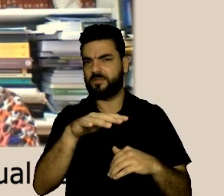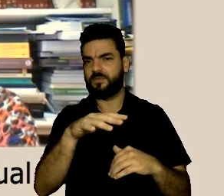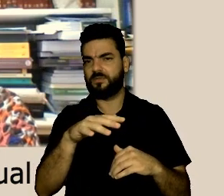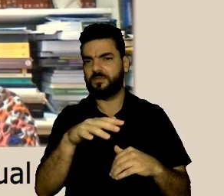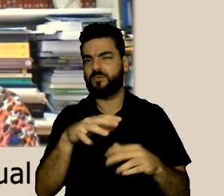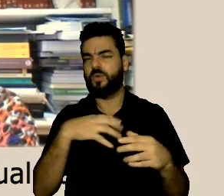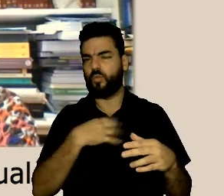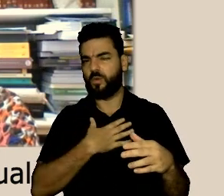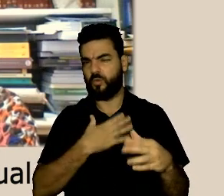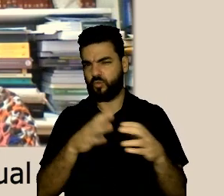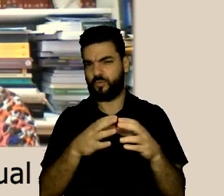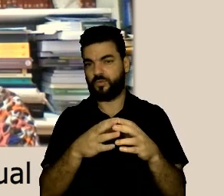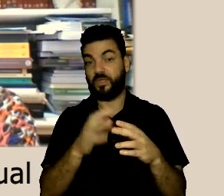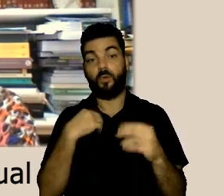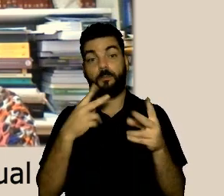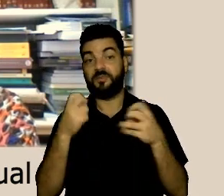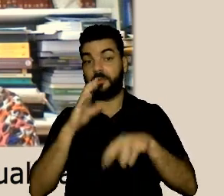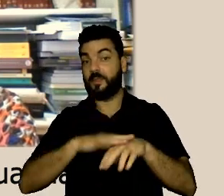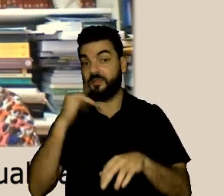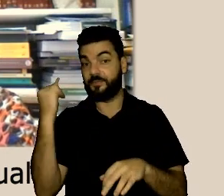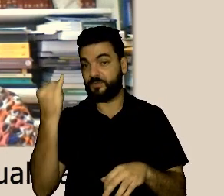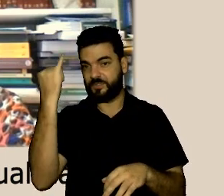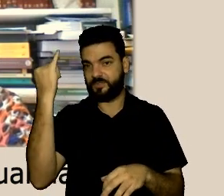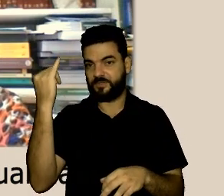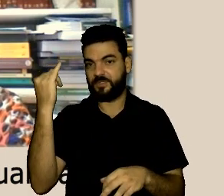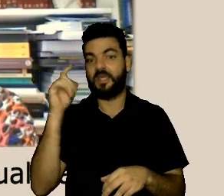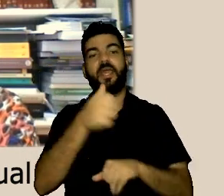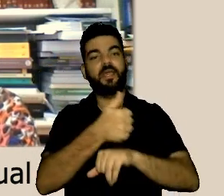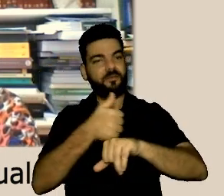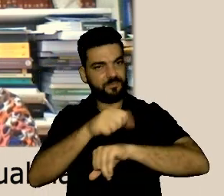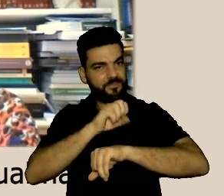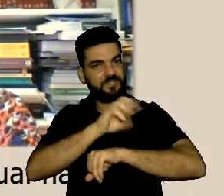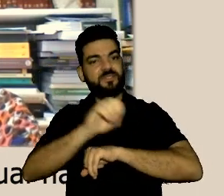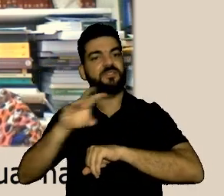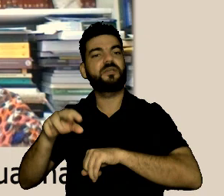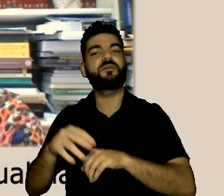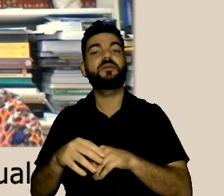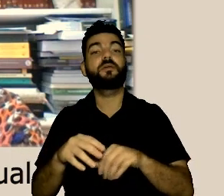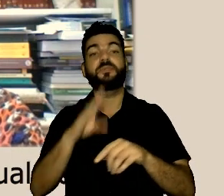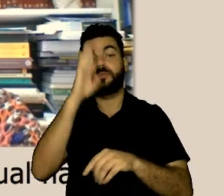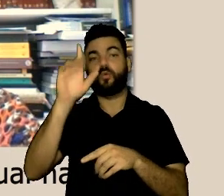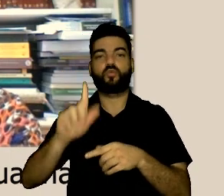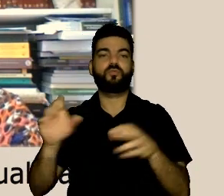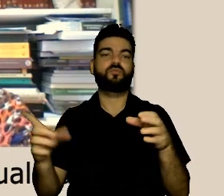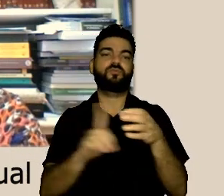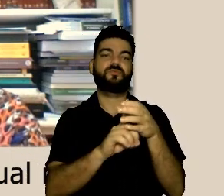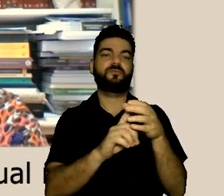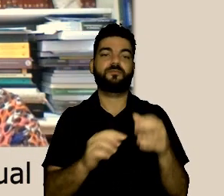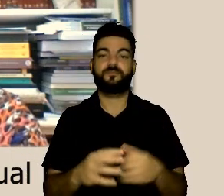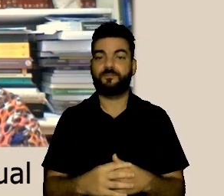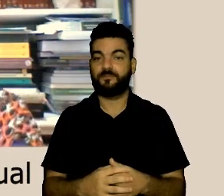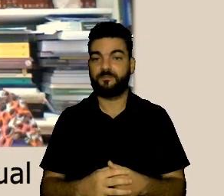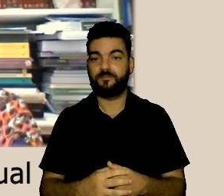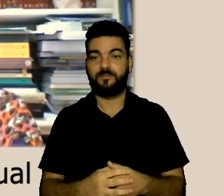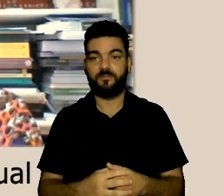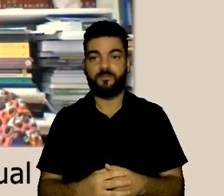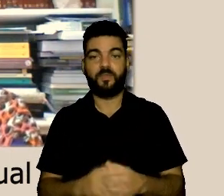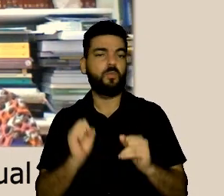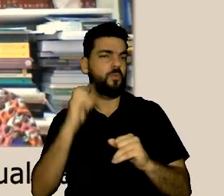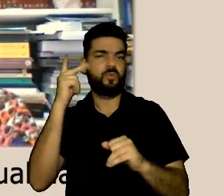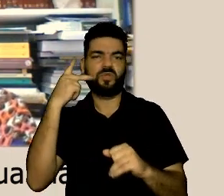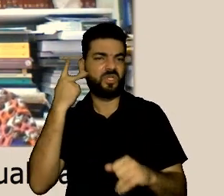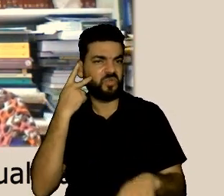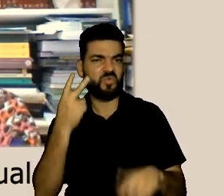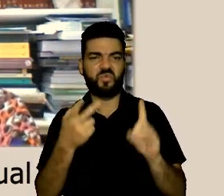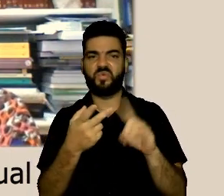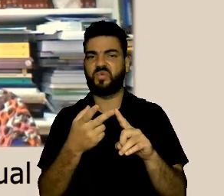experiência que a gente está construindo esse trabalho no âmbito da regional uma das coisas que eu percebo como mais importantes é a capacitação